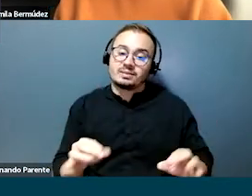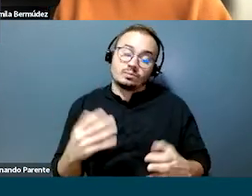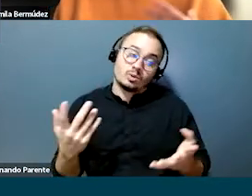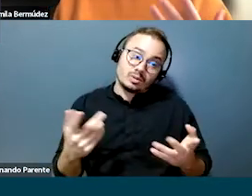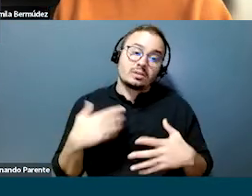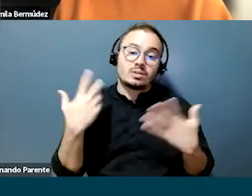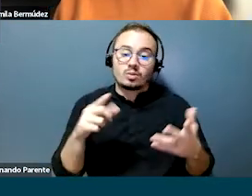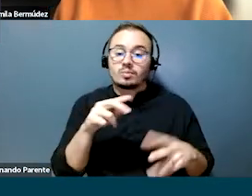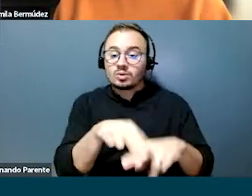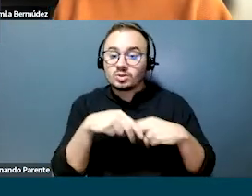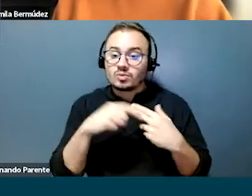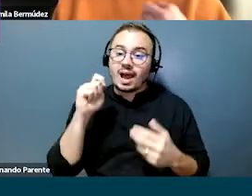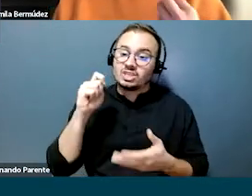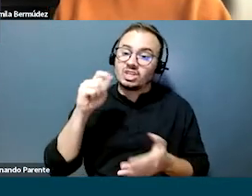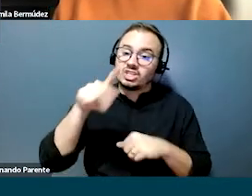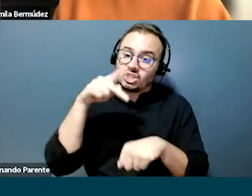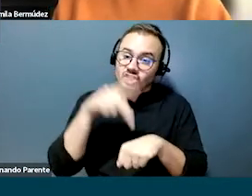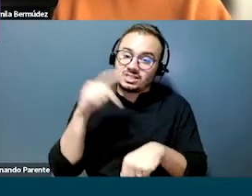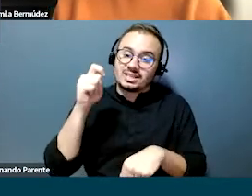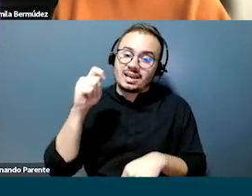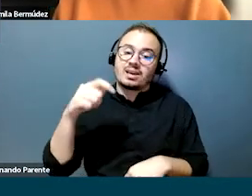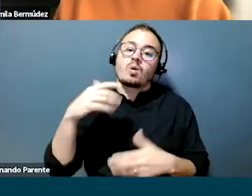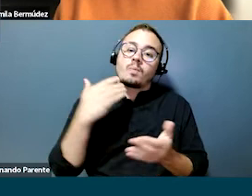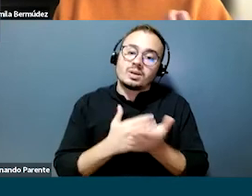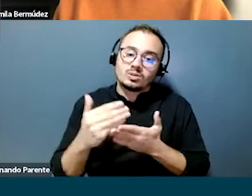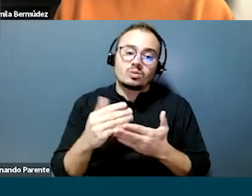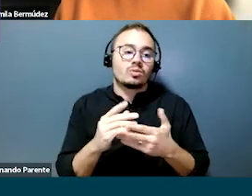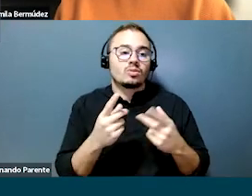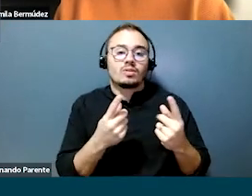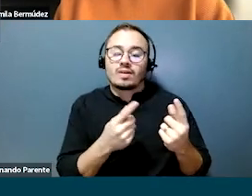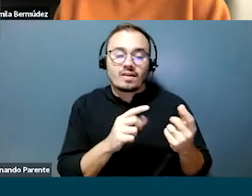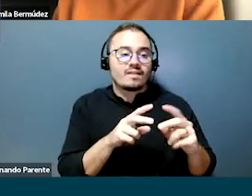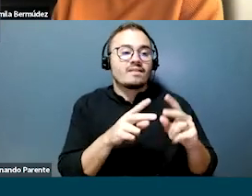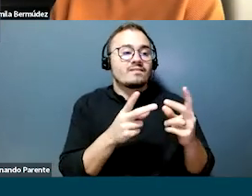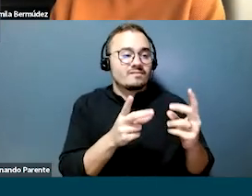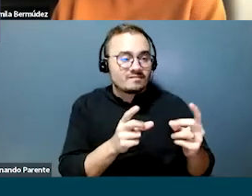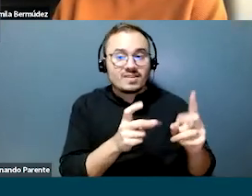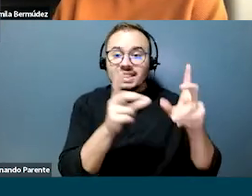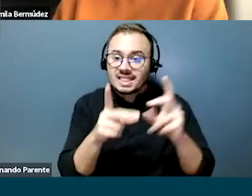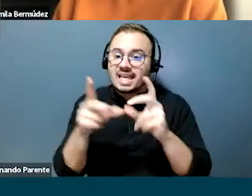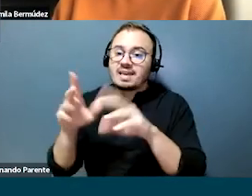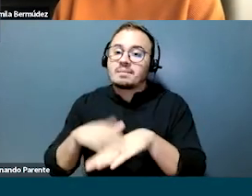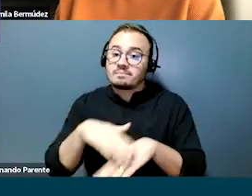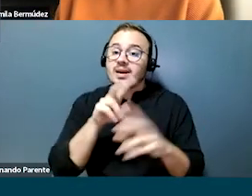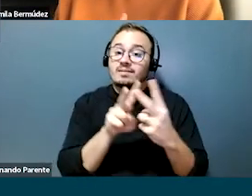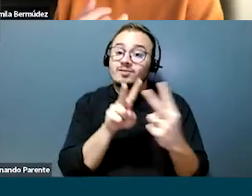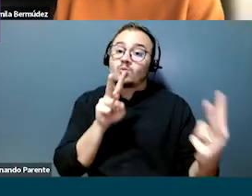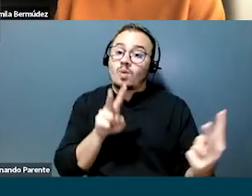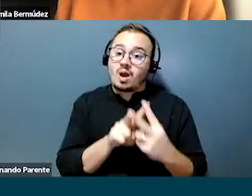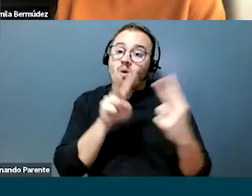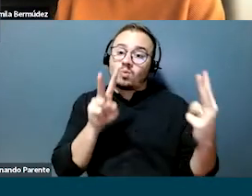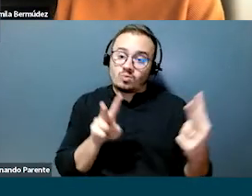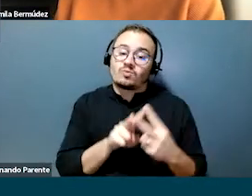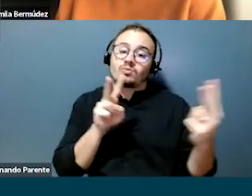antecedência. Com essa mudança, a Argentina começou a apresentar melhores índices no uso de ferramentas digitais, se mostrando um terreno